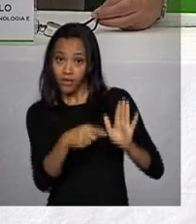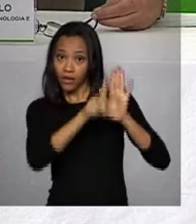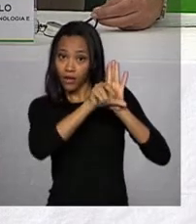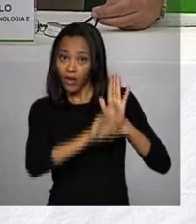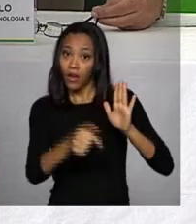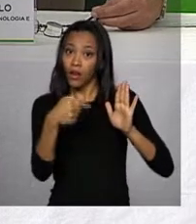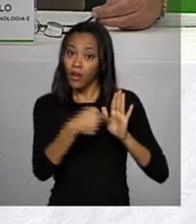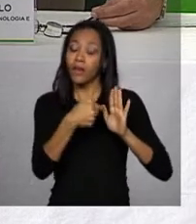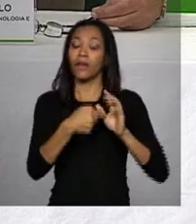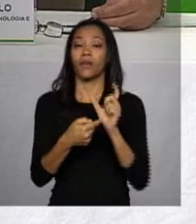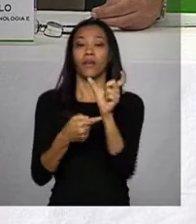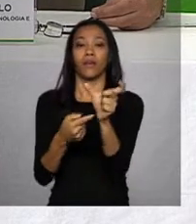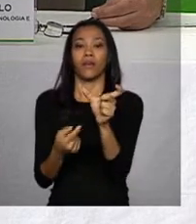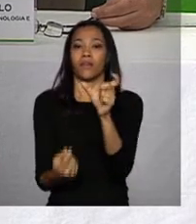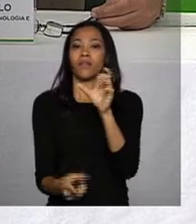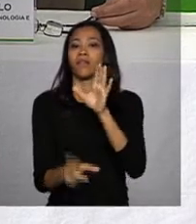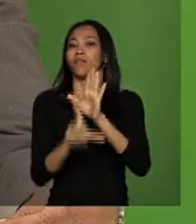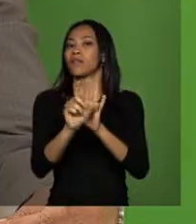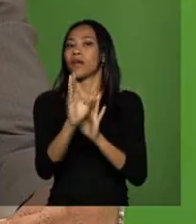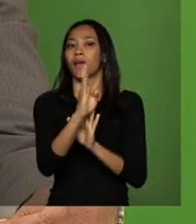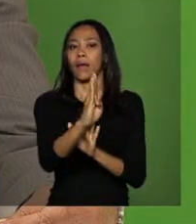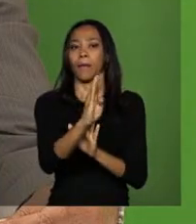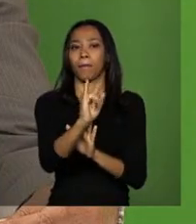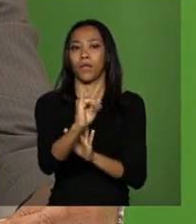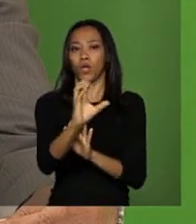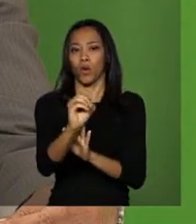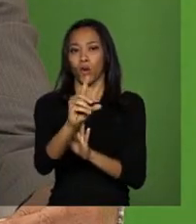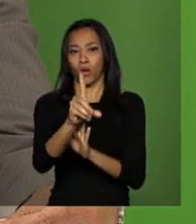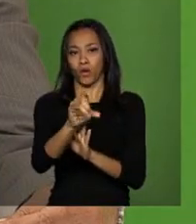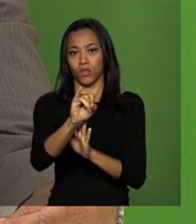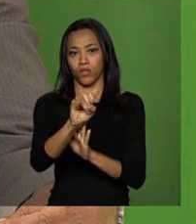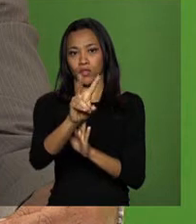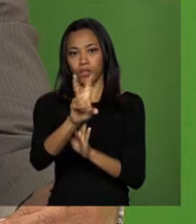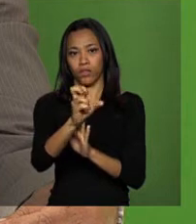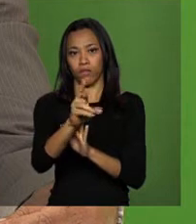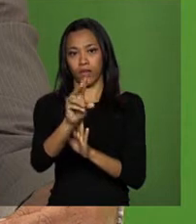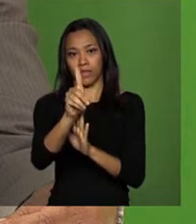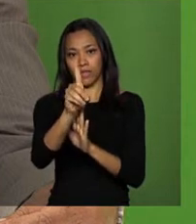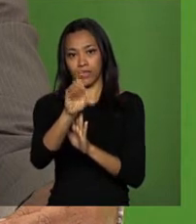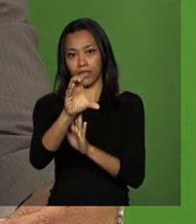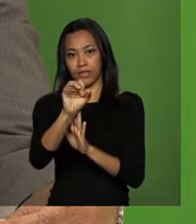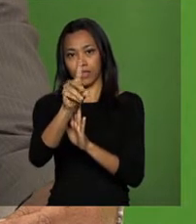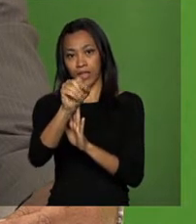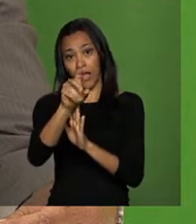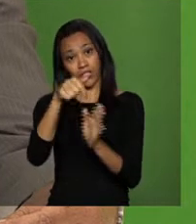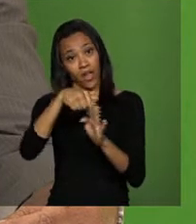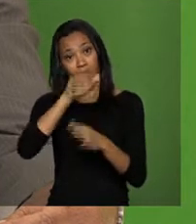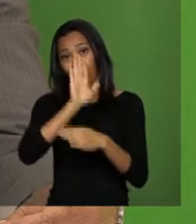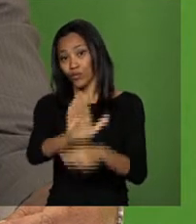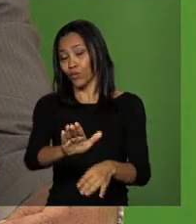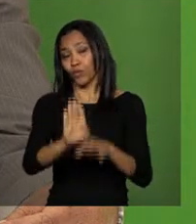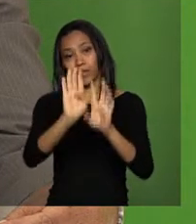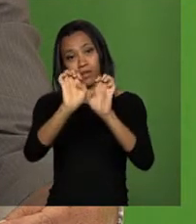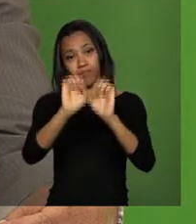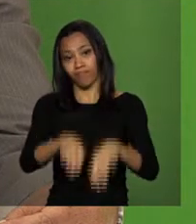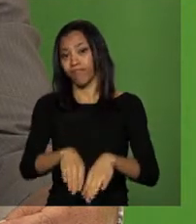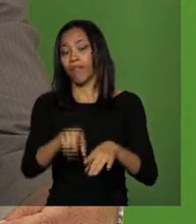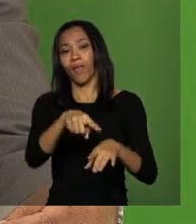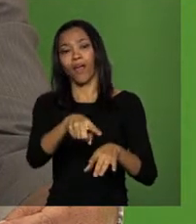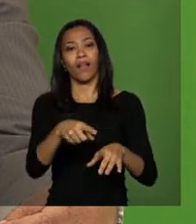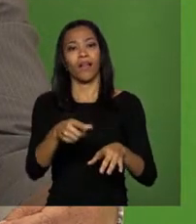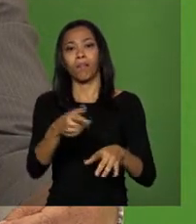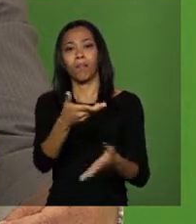marco legal da biodiversidade. Ela só traz benefícios, ela só gera o bem, ela não cria nenhum